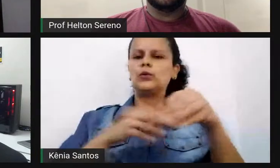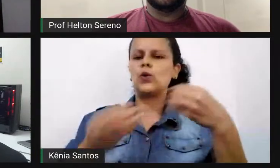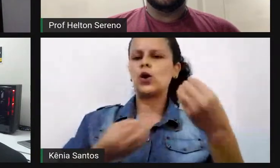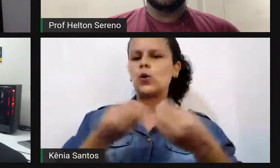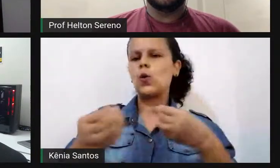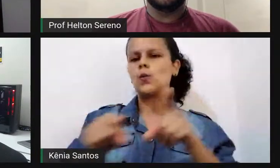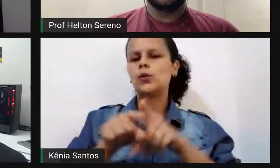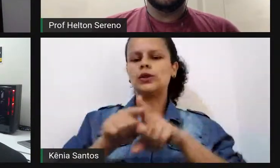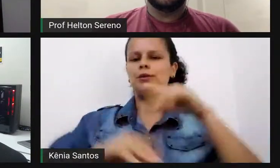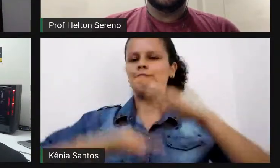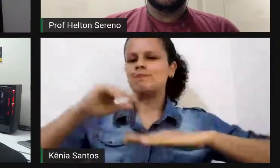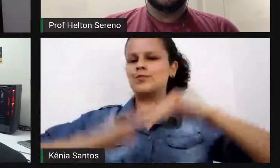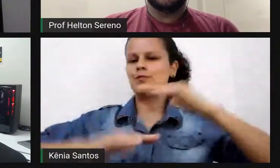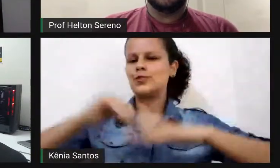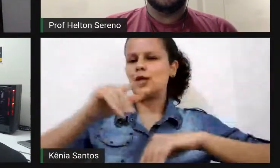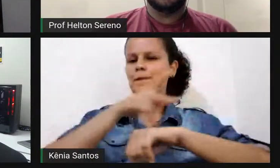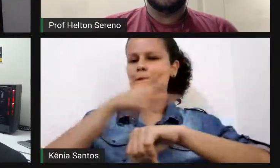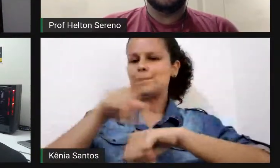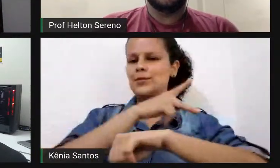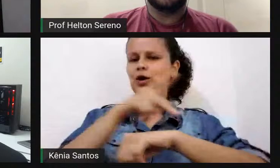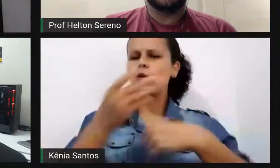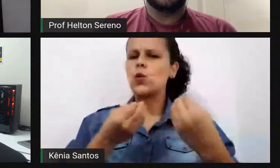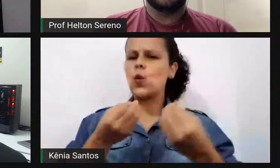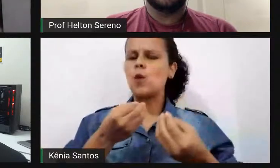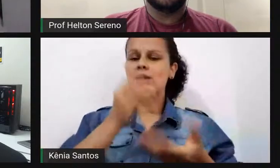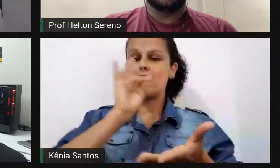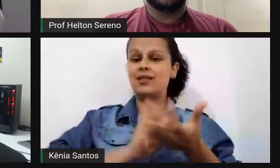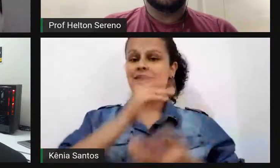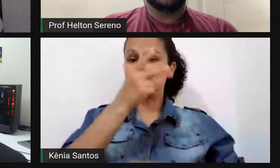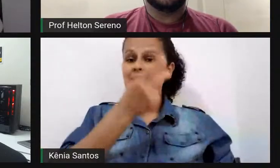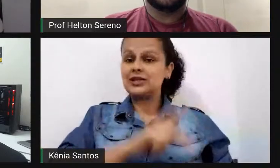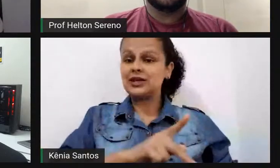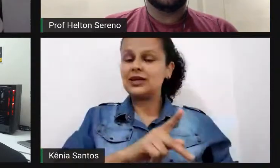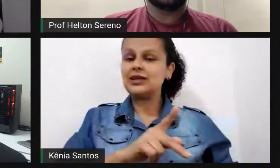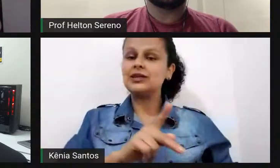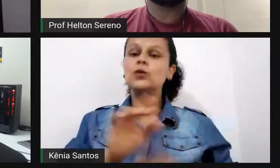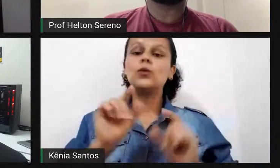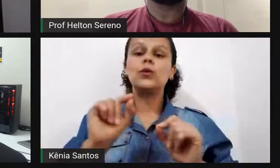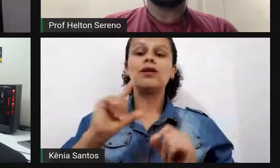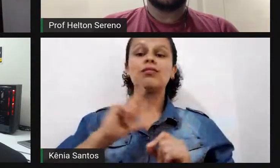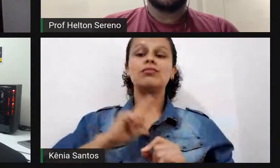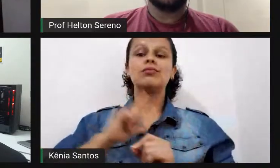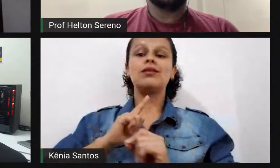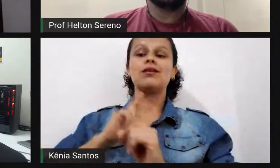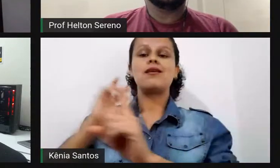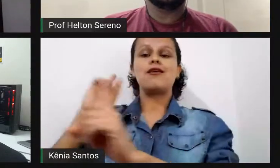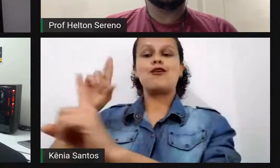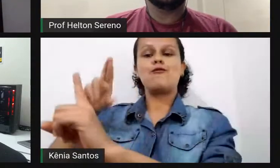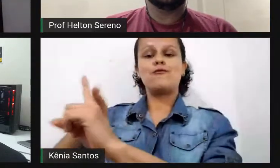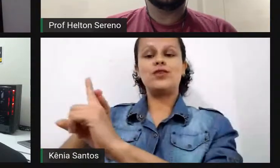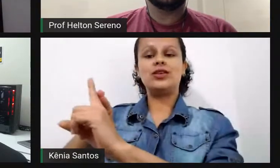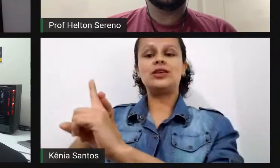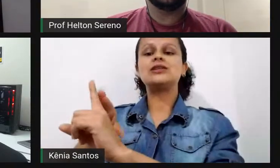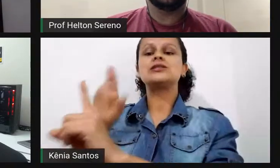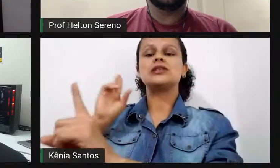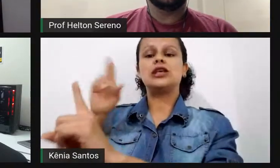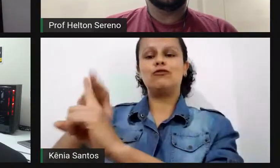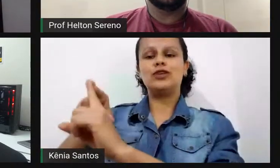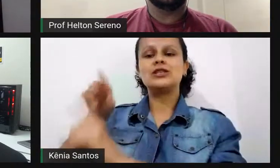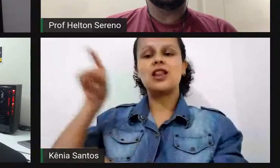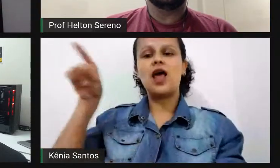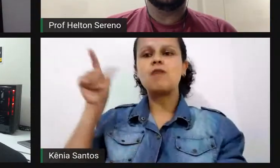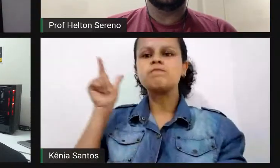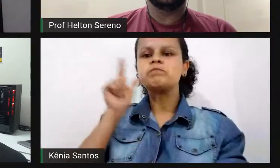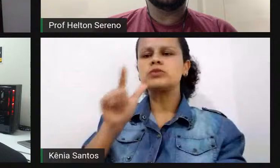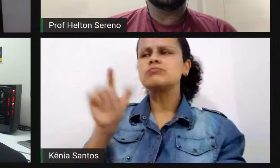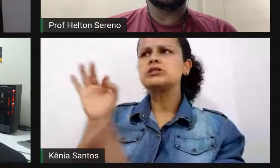pedagógica, a nossa realidade, tendo como referência uma experiência que deu certo, que é o caso finlandês, né?